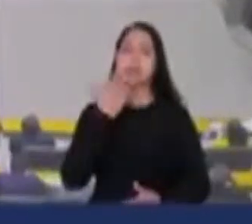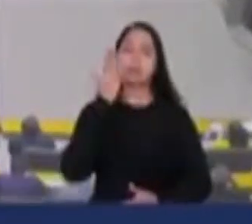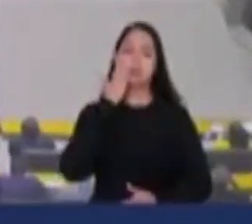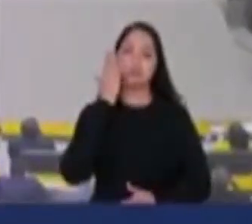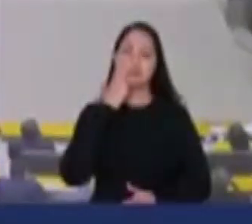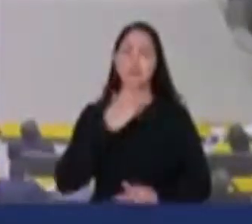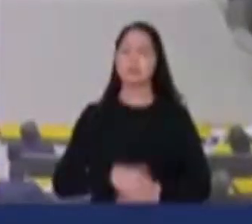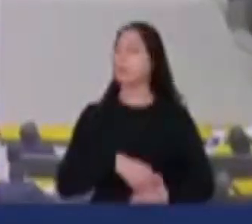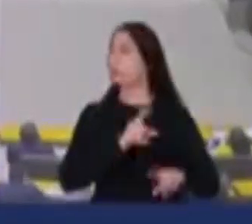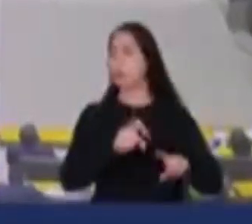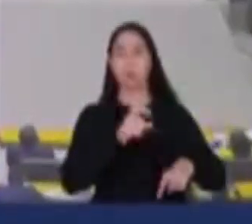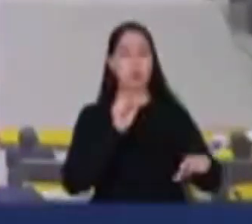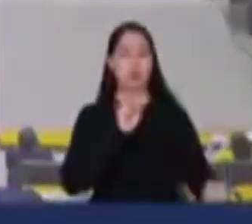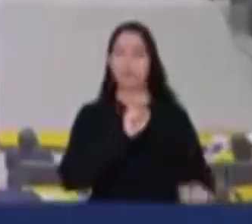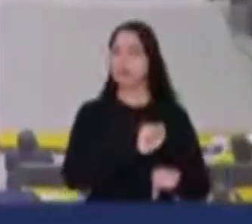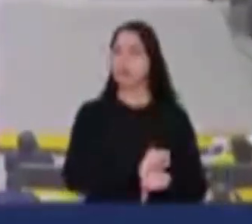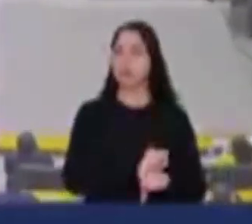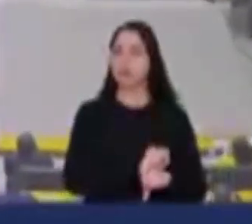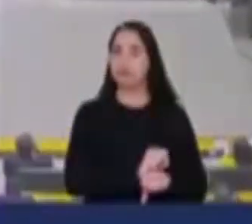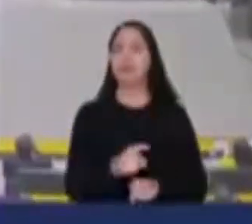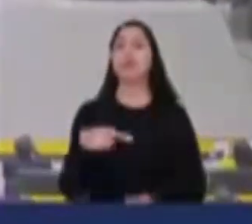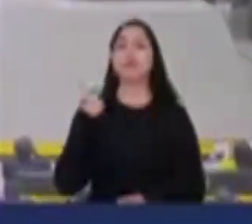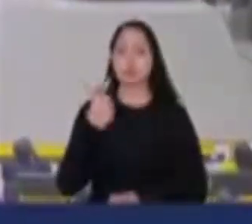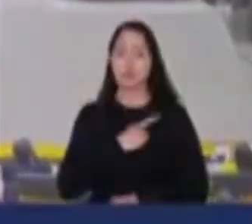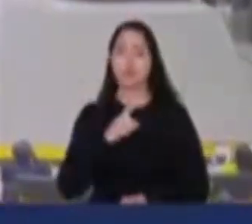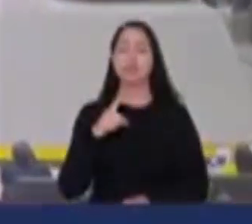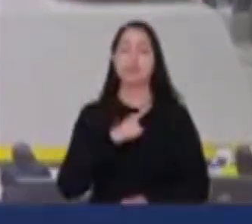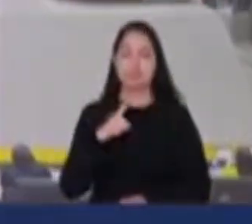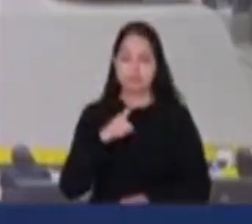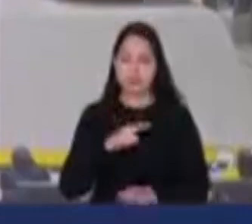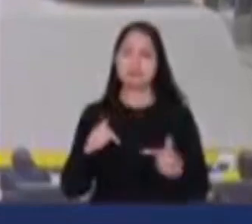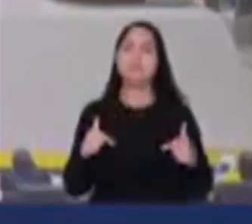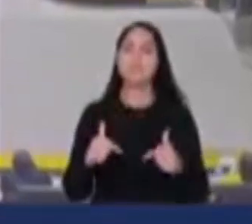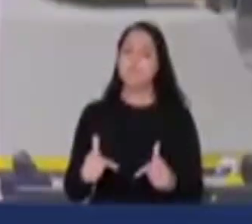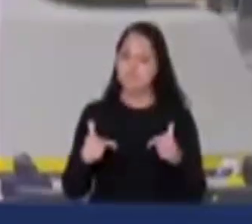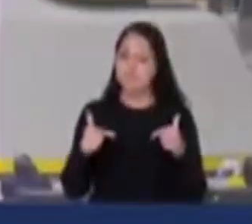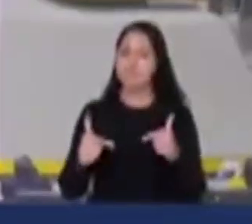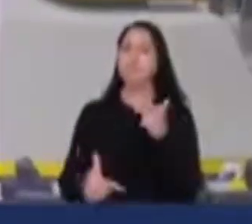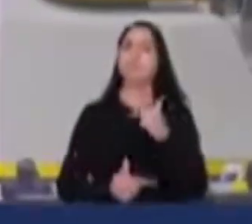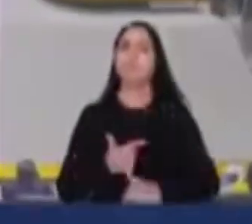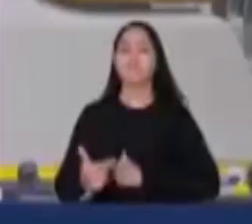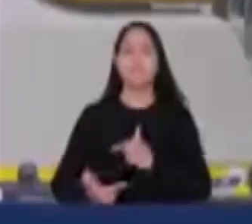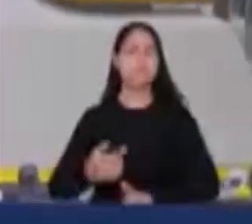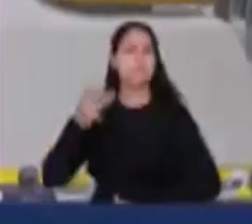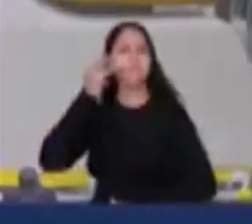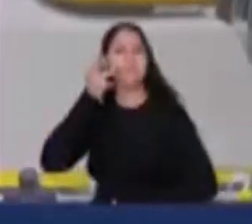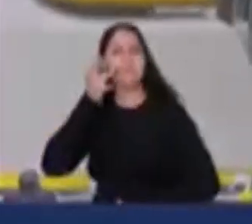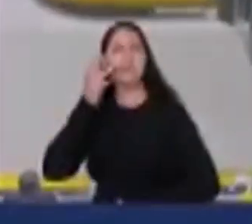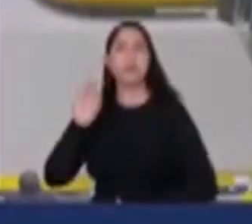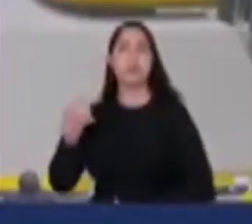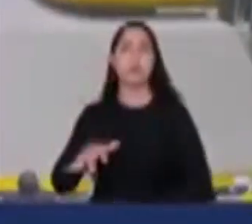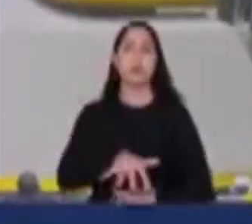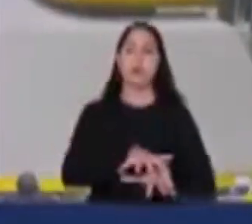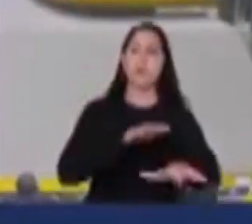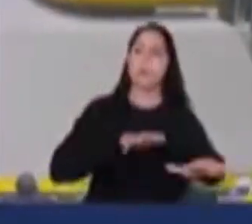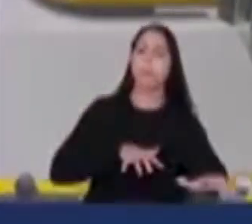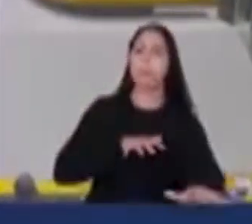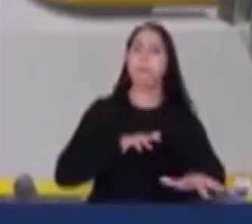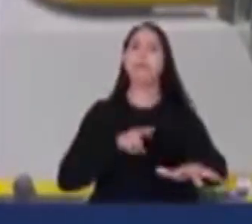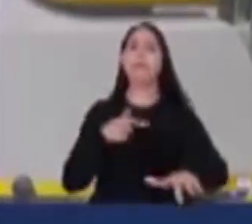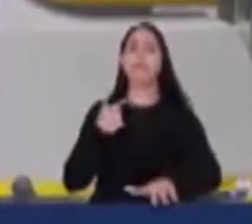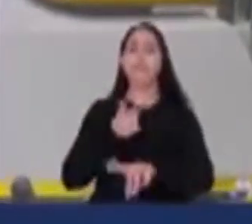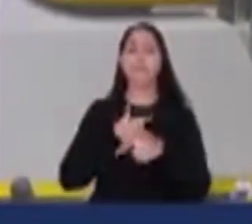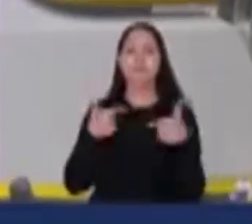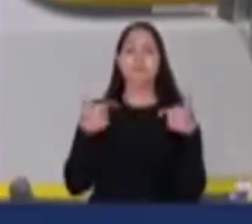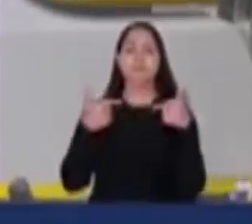temos feito com o trigo, que está na mesa dos brasileiros. O Brasil, brevemente, vai se tornar autossuficiente na